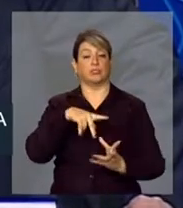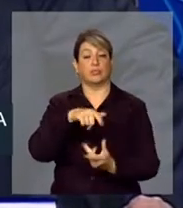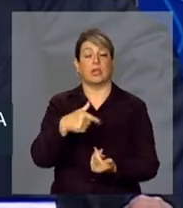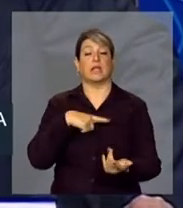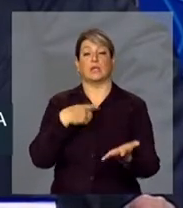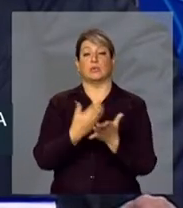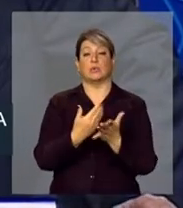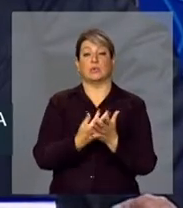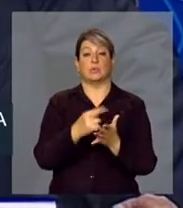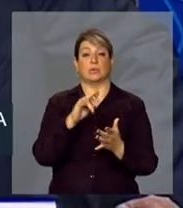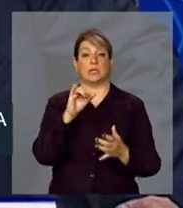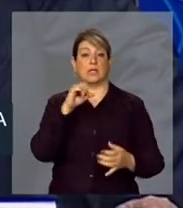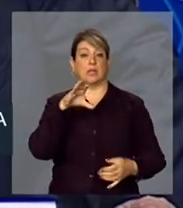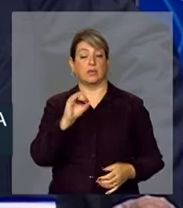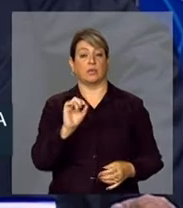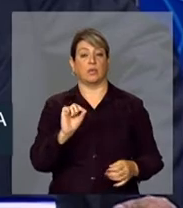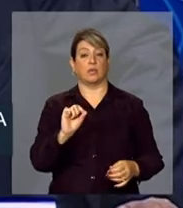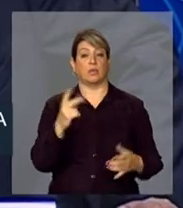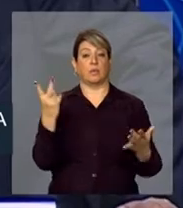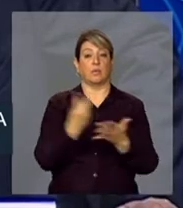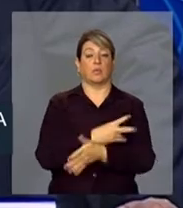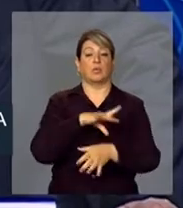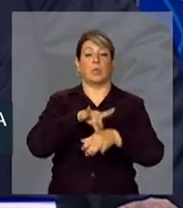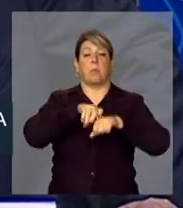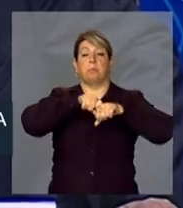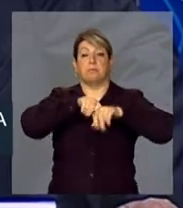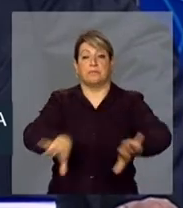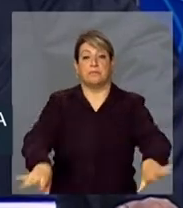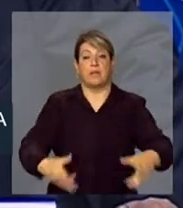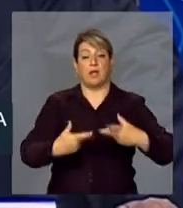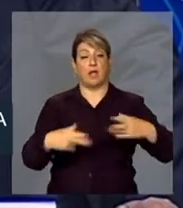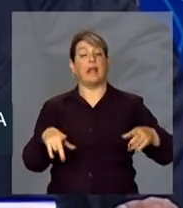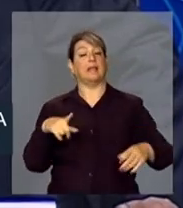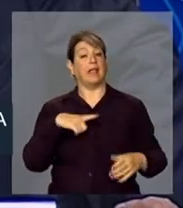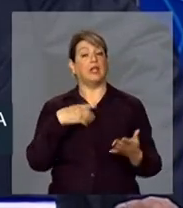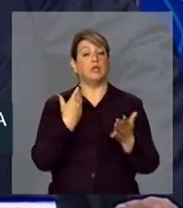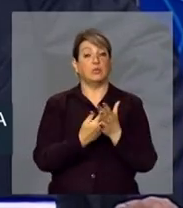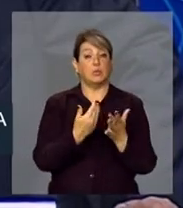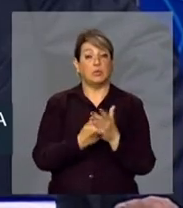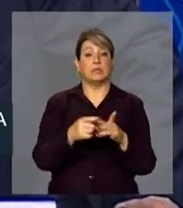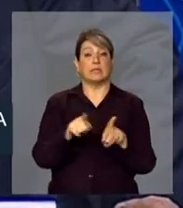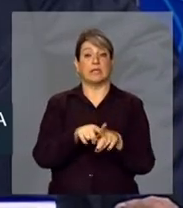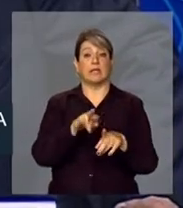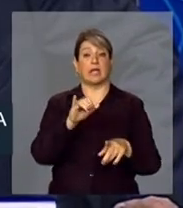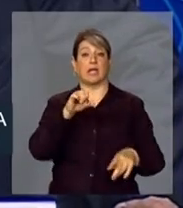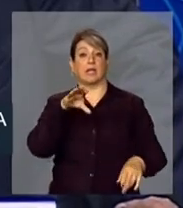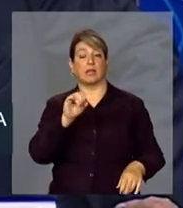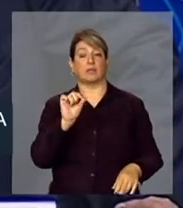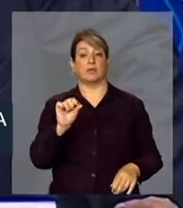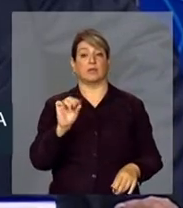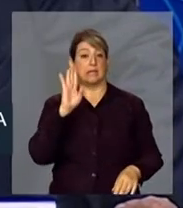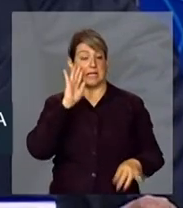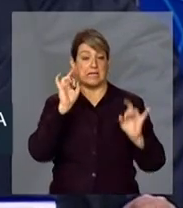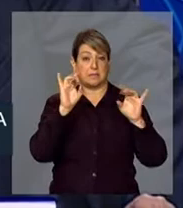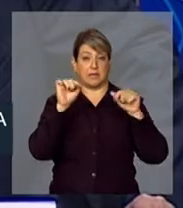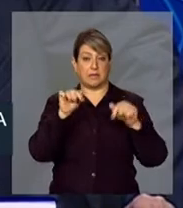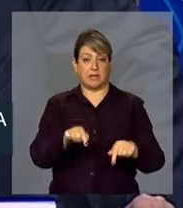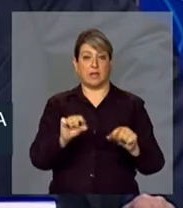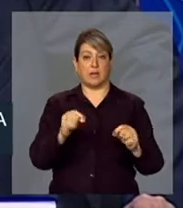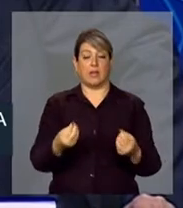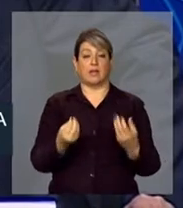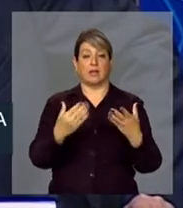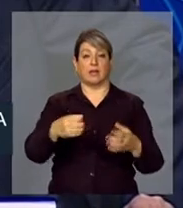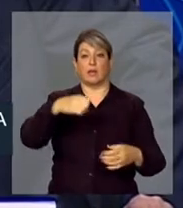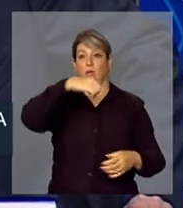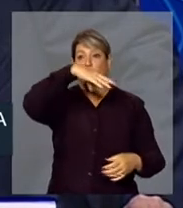há estudo de risco sobre endemias, pandemias. E há um estudo de risco, no caso específico, do fornecimento de